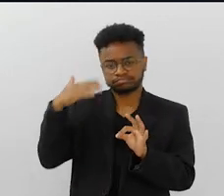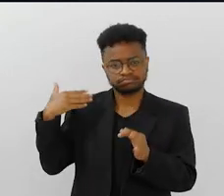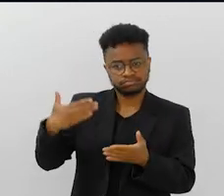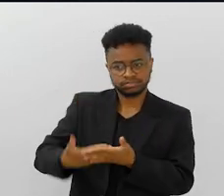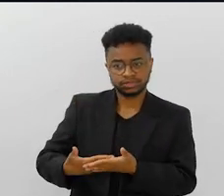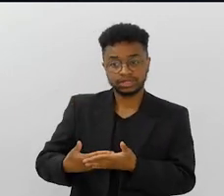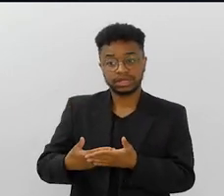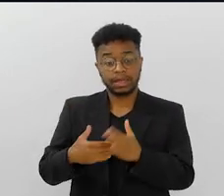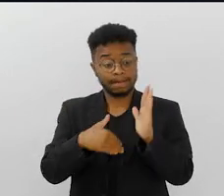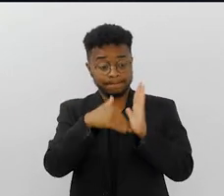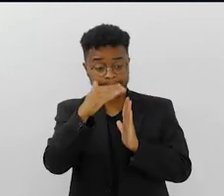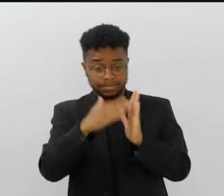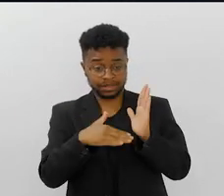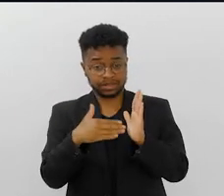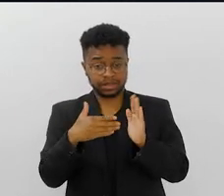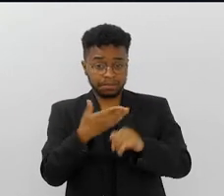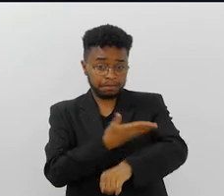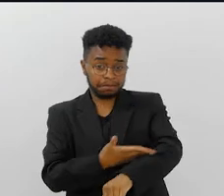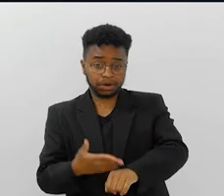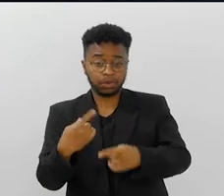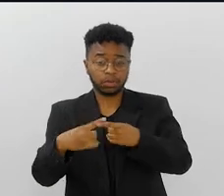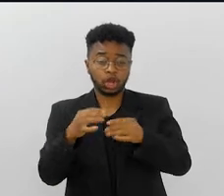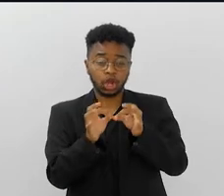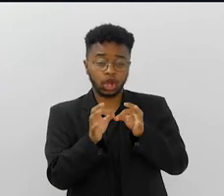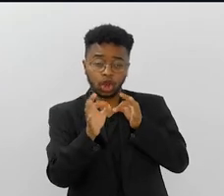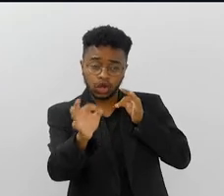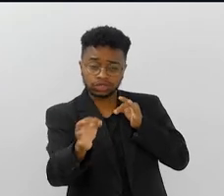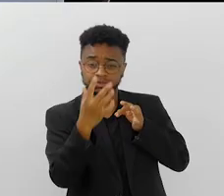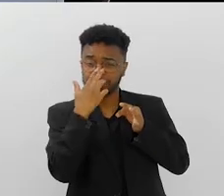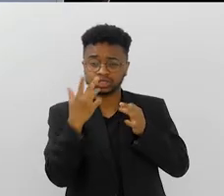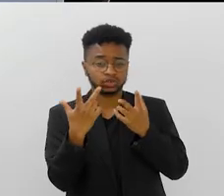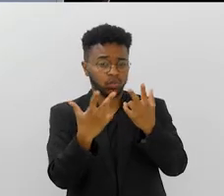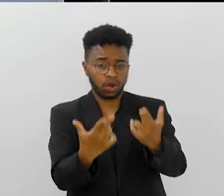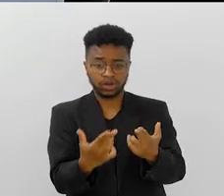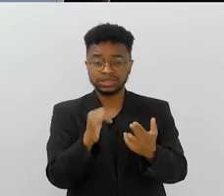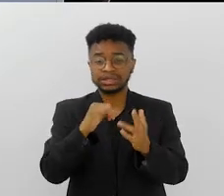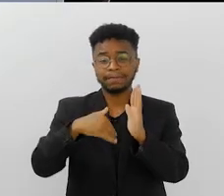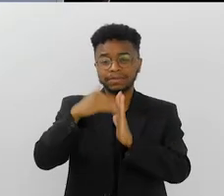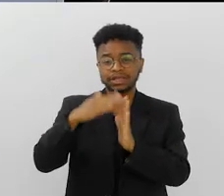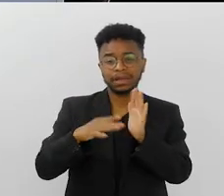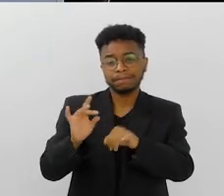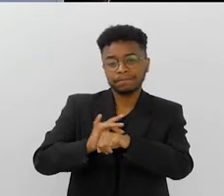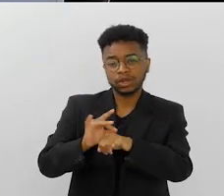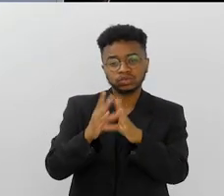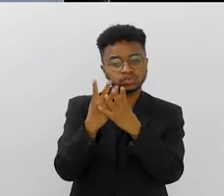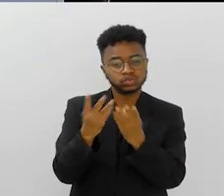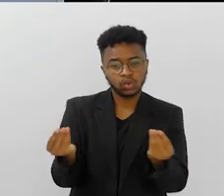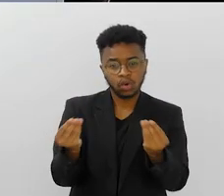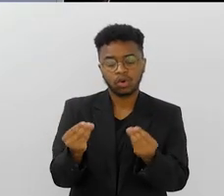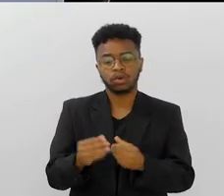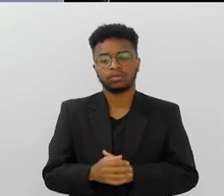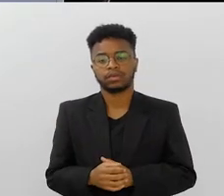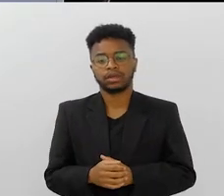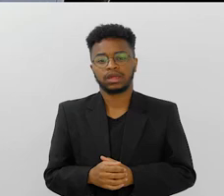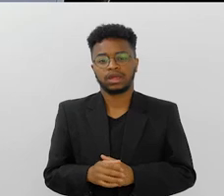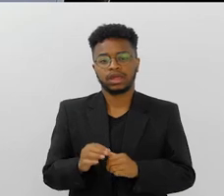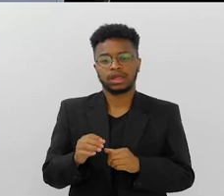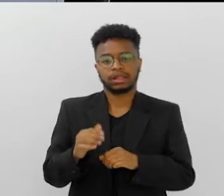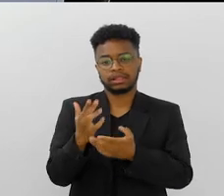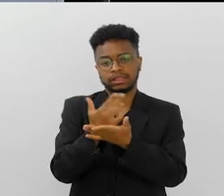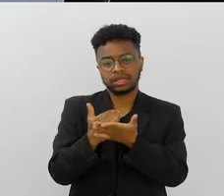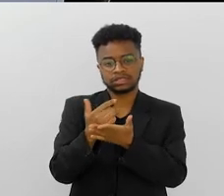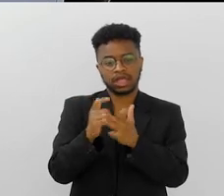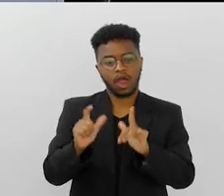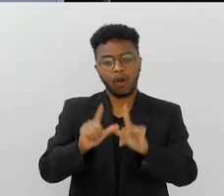hoje. Tipo, pinta de branco que de longe é tudo igual, pinta de preto que some, pega essa